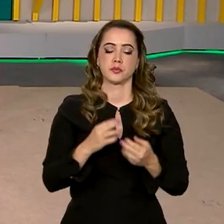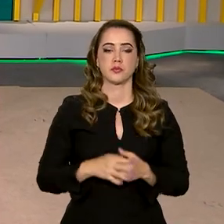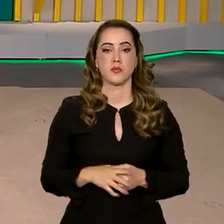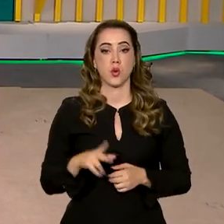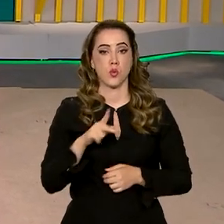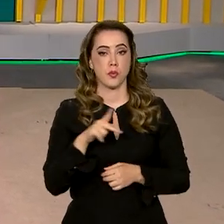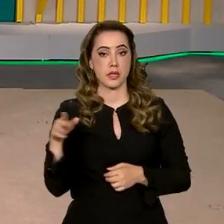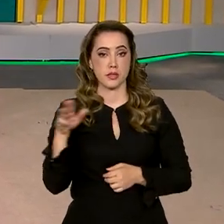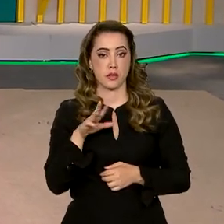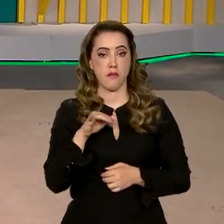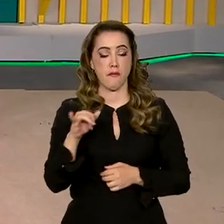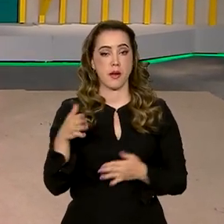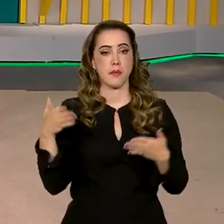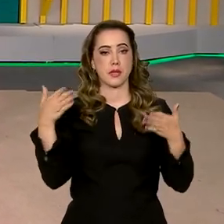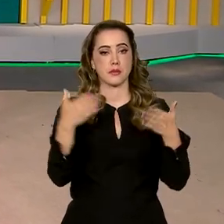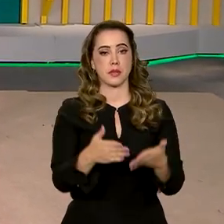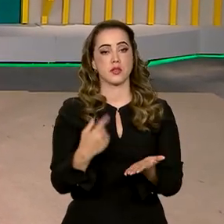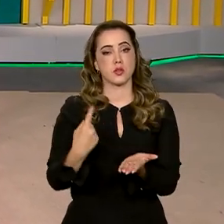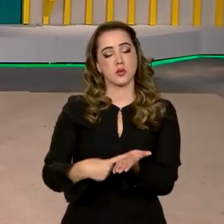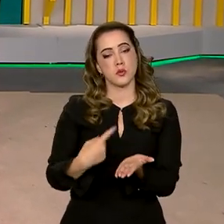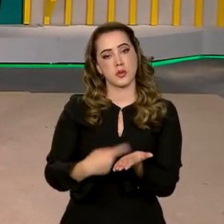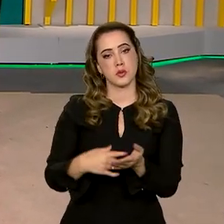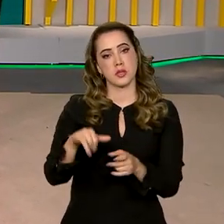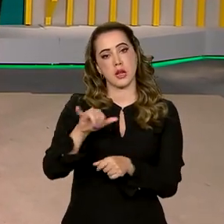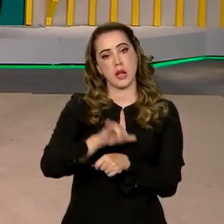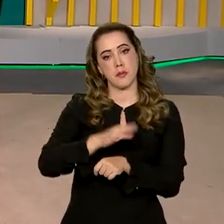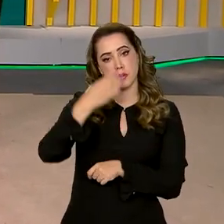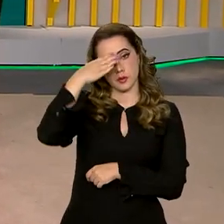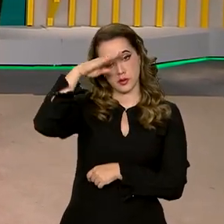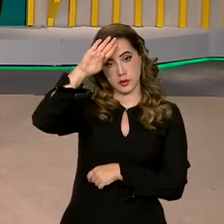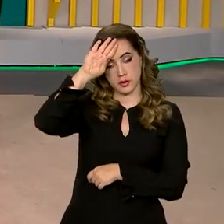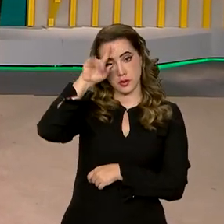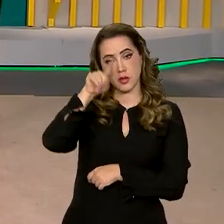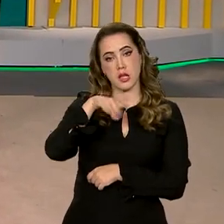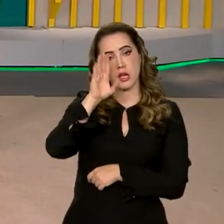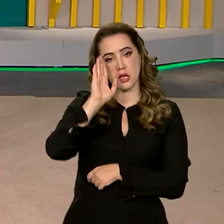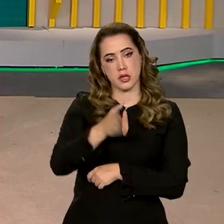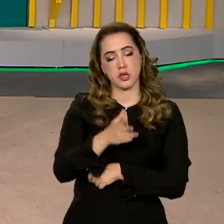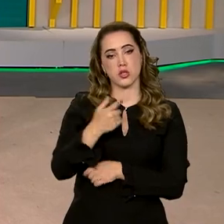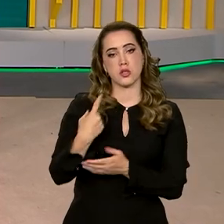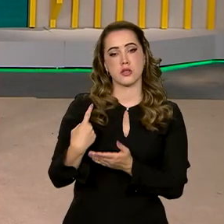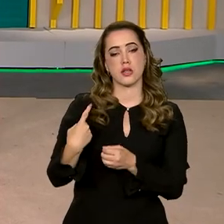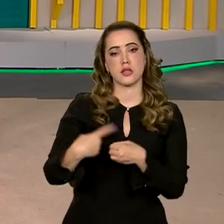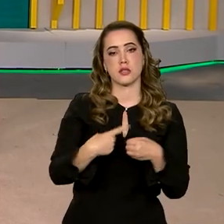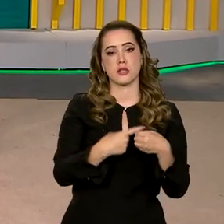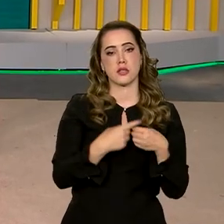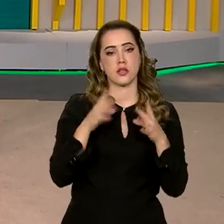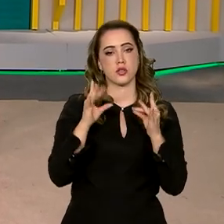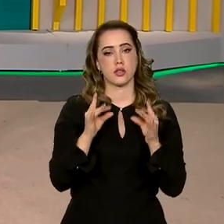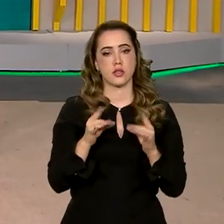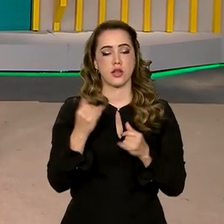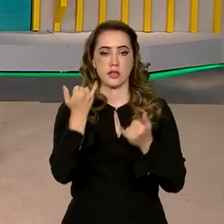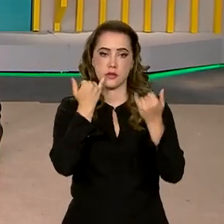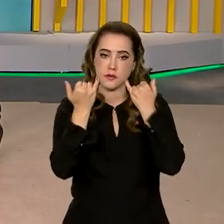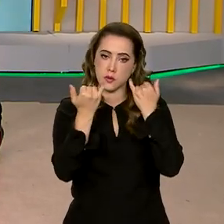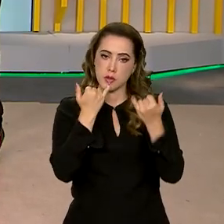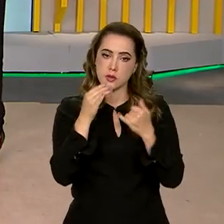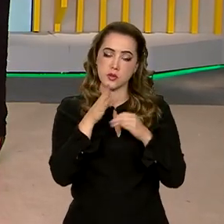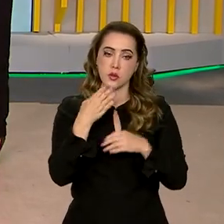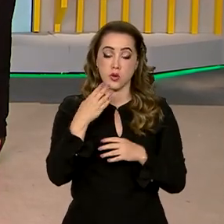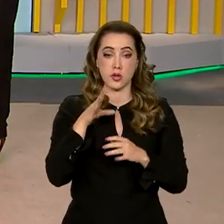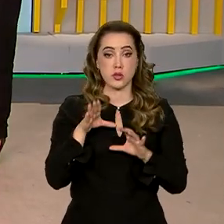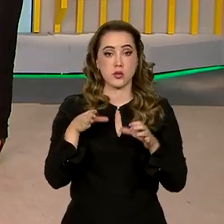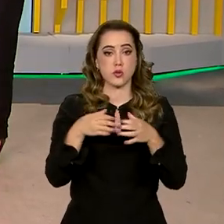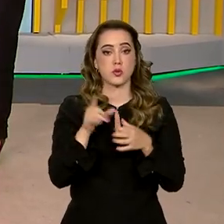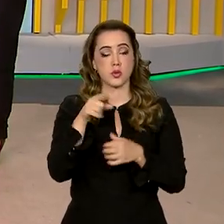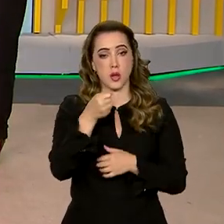E o presidente Lula vai participar dessa agenda na capital cubana e quem já está na cidade traz mais informações sobre essa cúpula